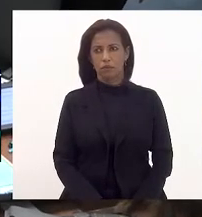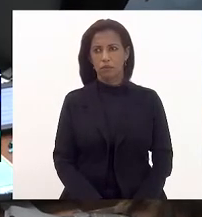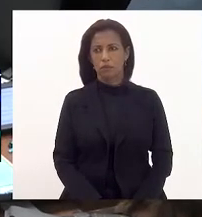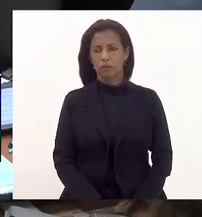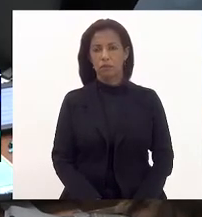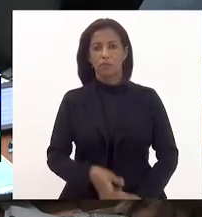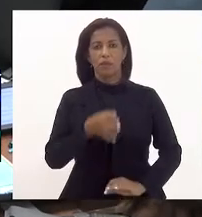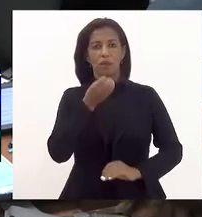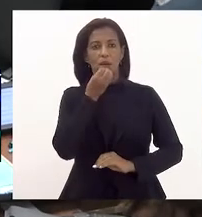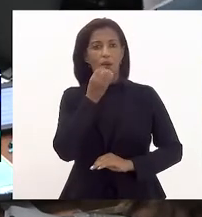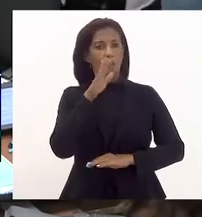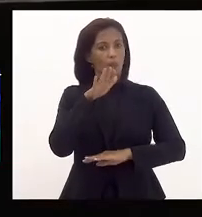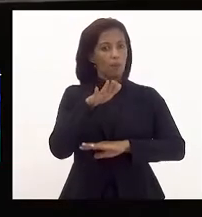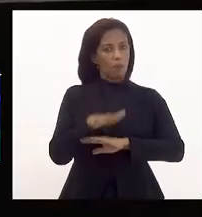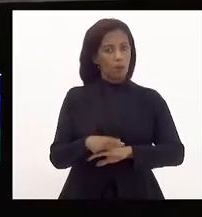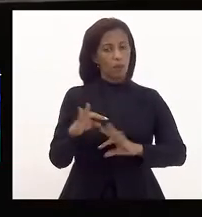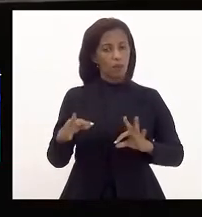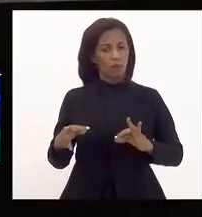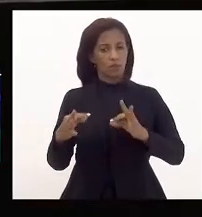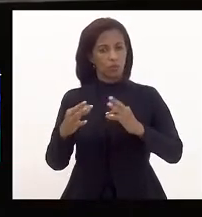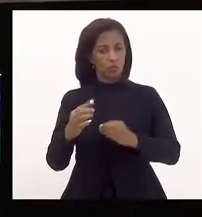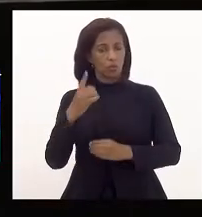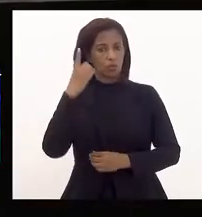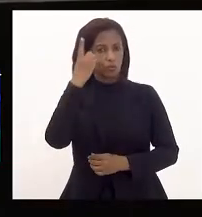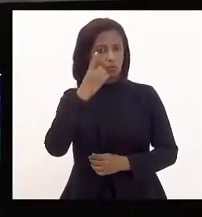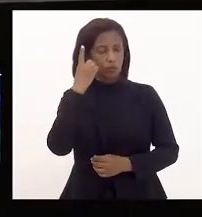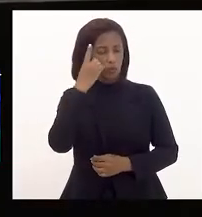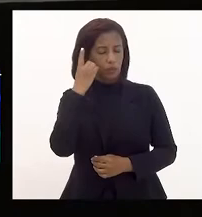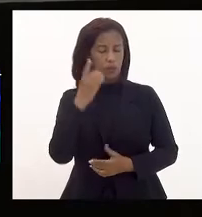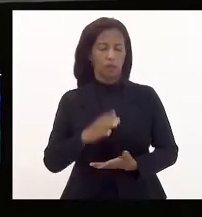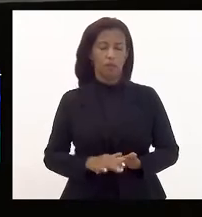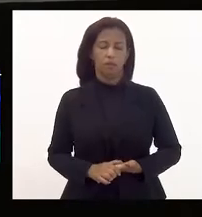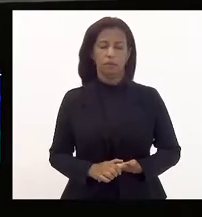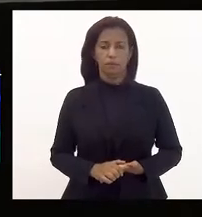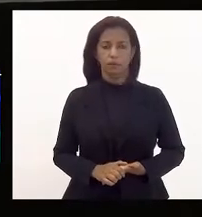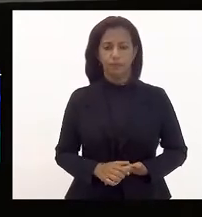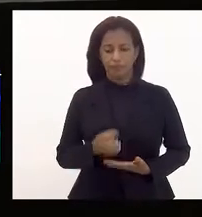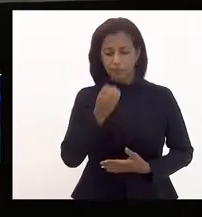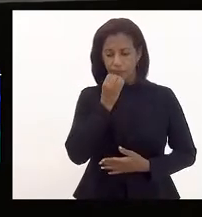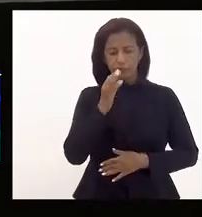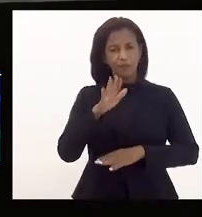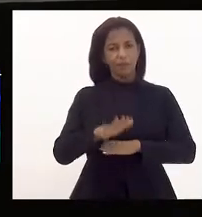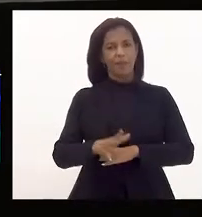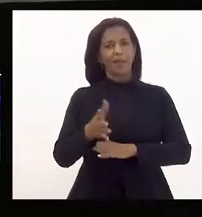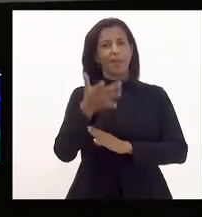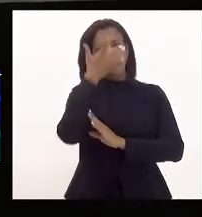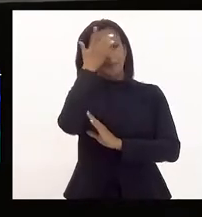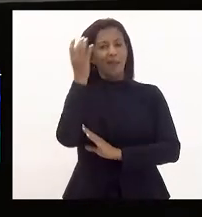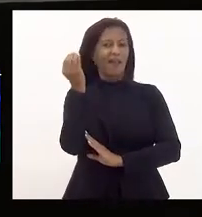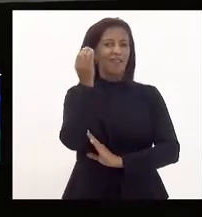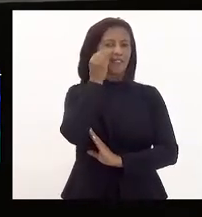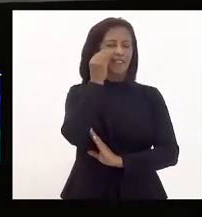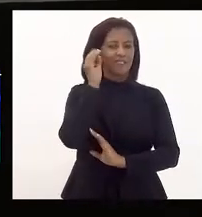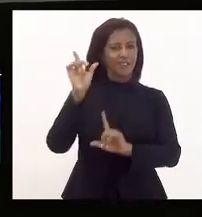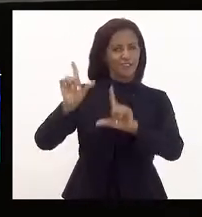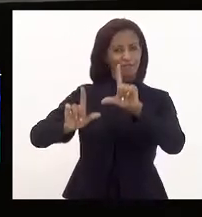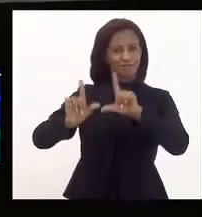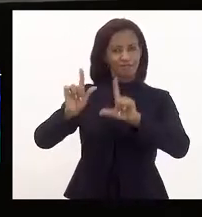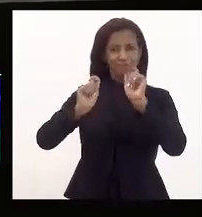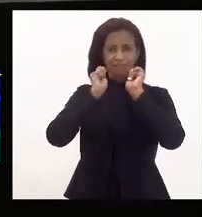Boa tarde a todos e todas, senhores deputados, deputadas. Boa tarde a quem nos assiste pela TV Alerj.